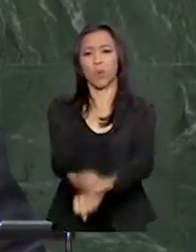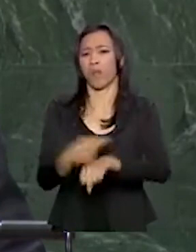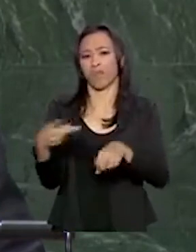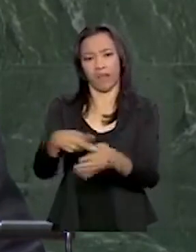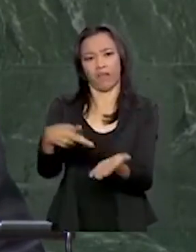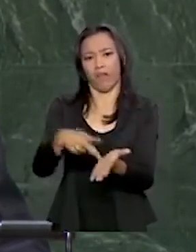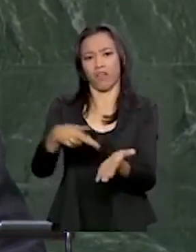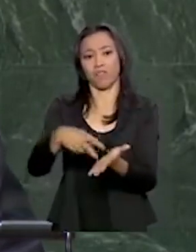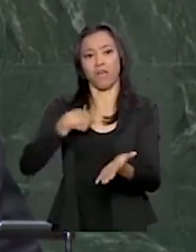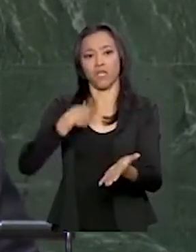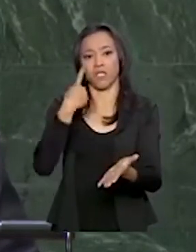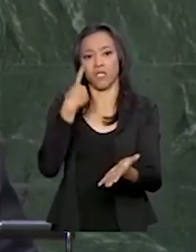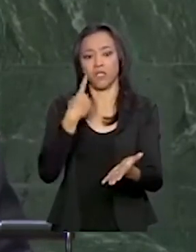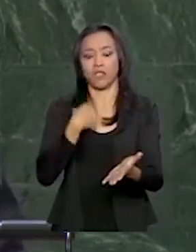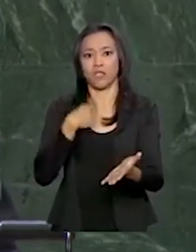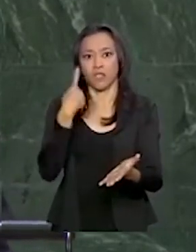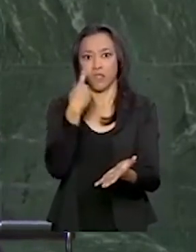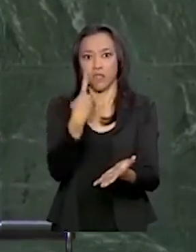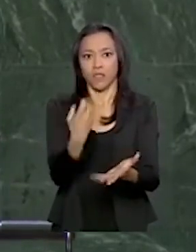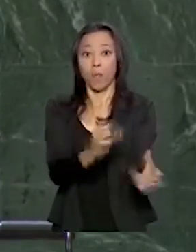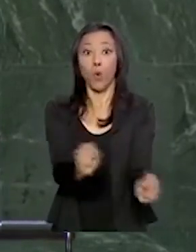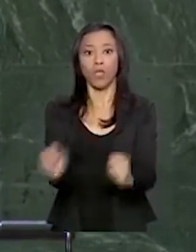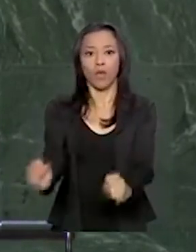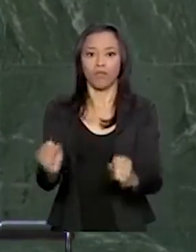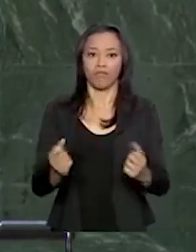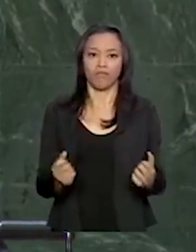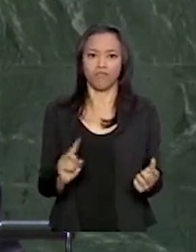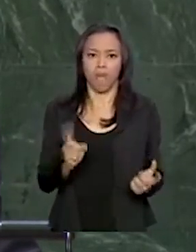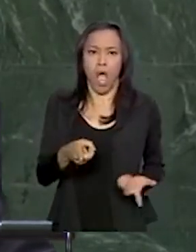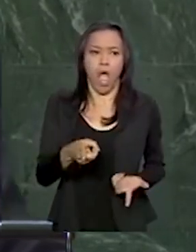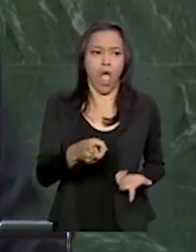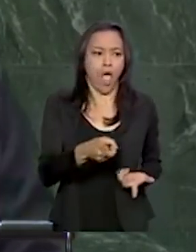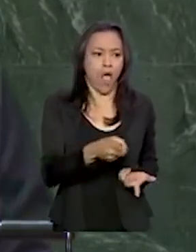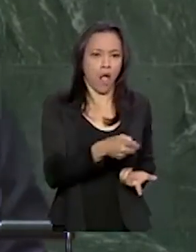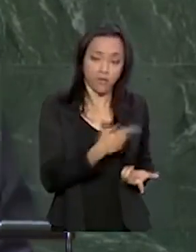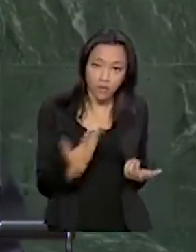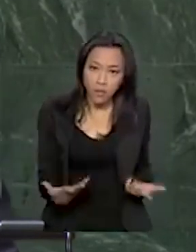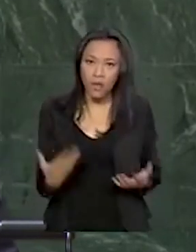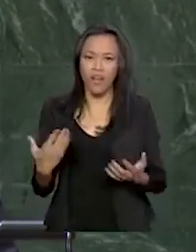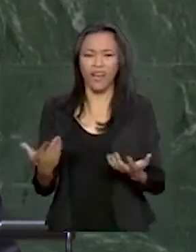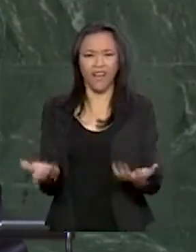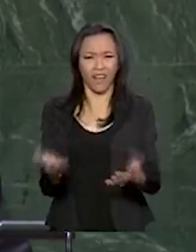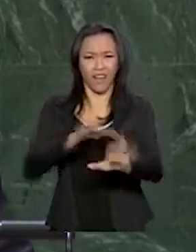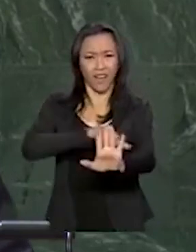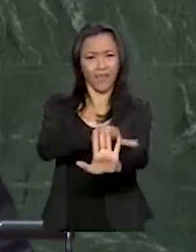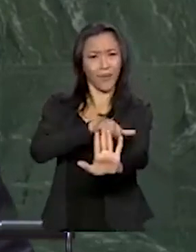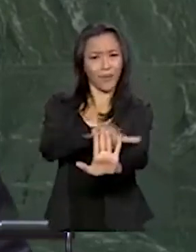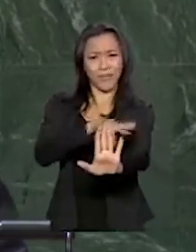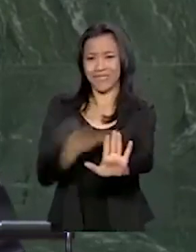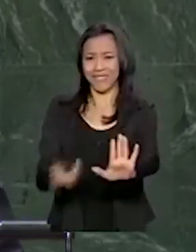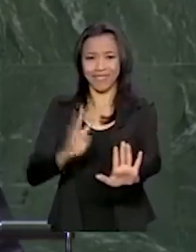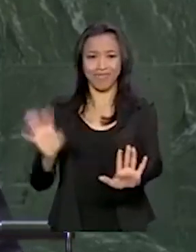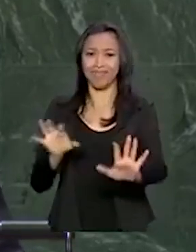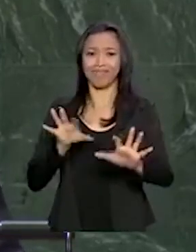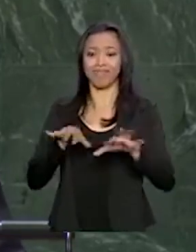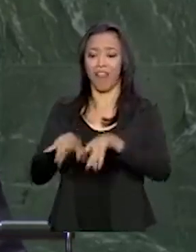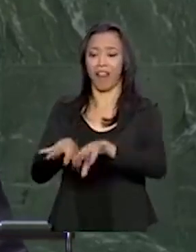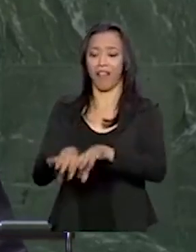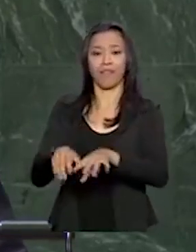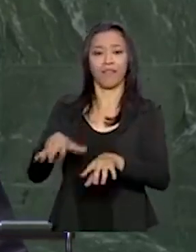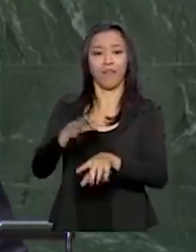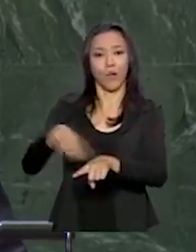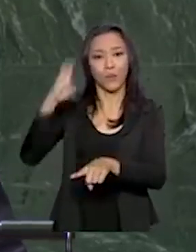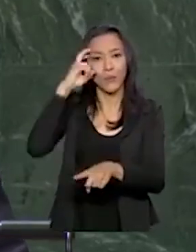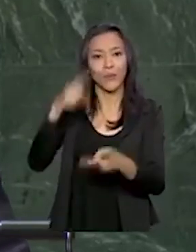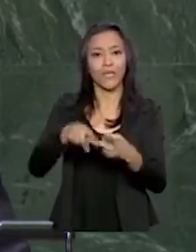mas o poder absoluto. A ideologia se instalou no terreno da cultura, da educação